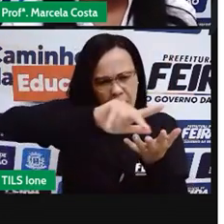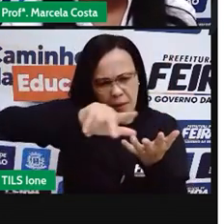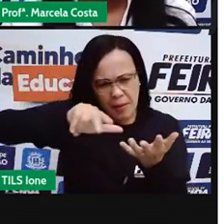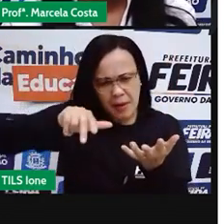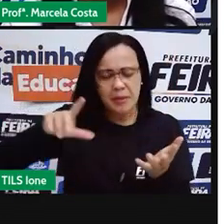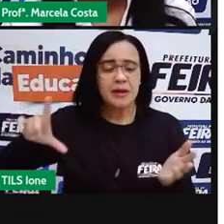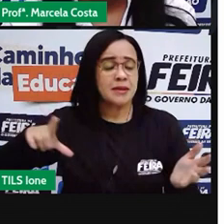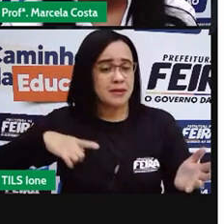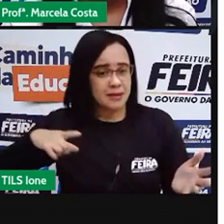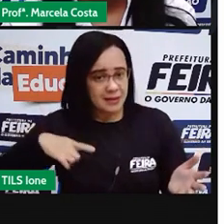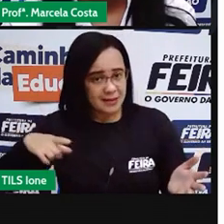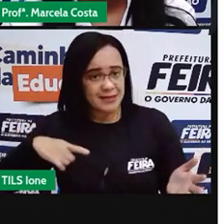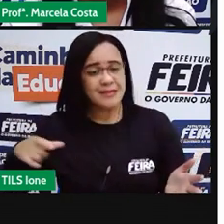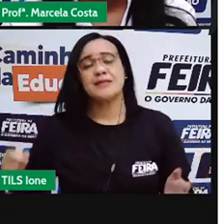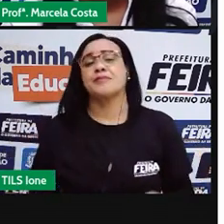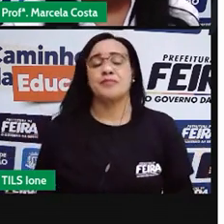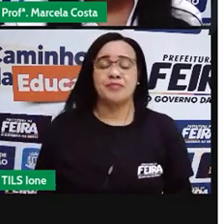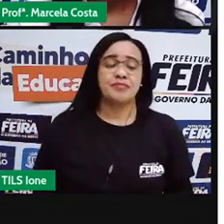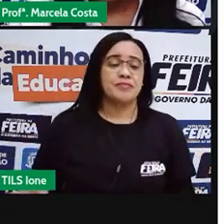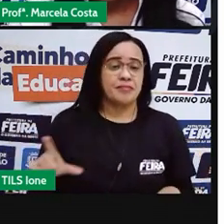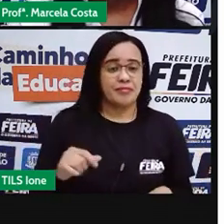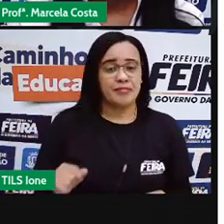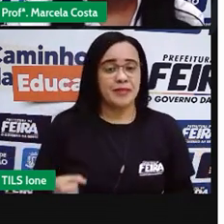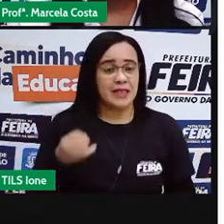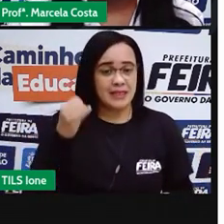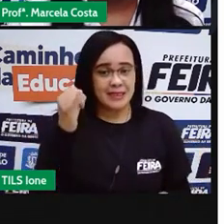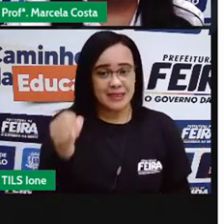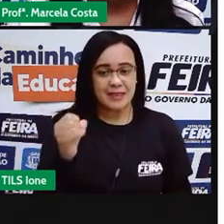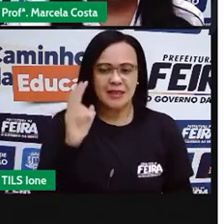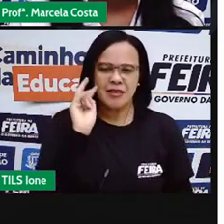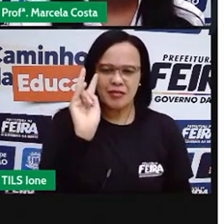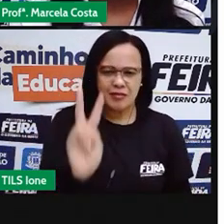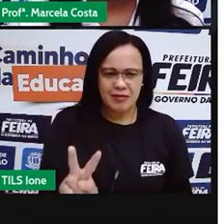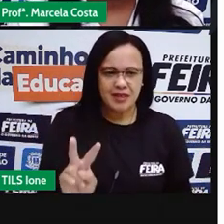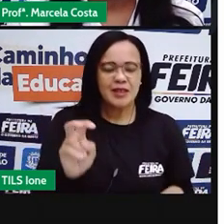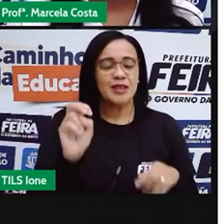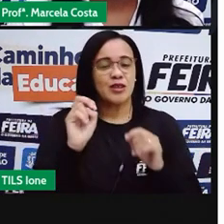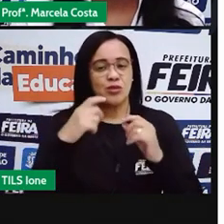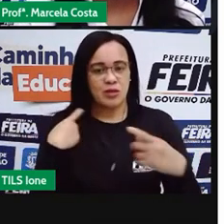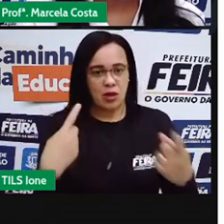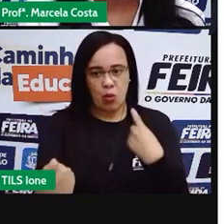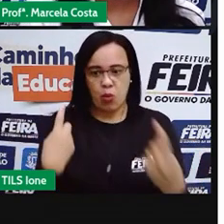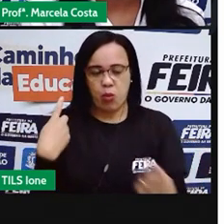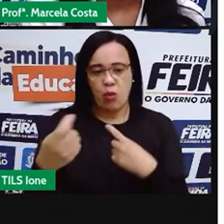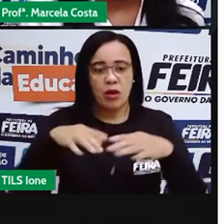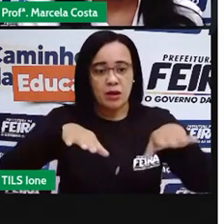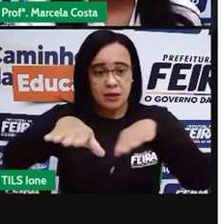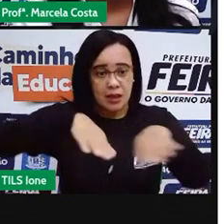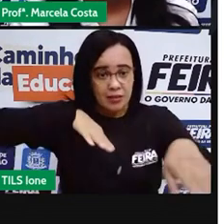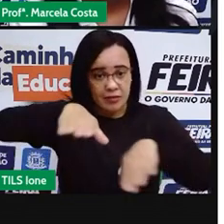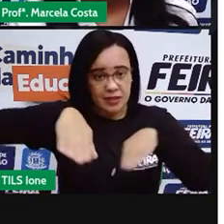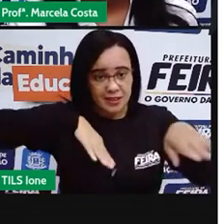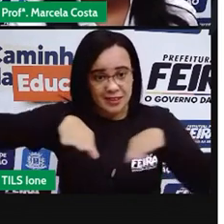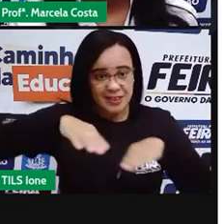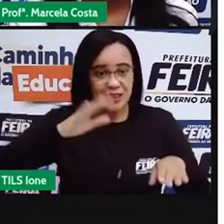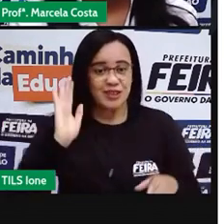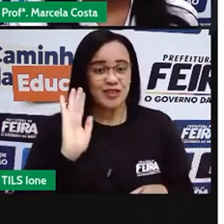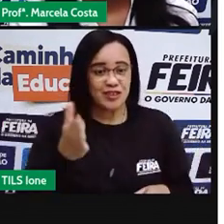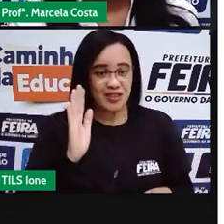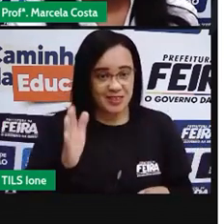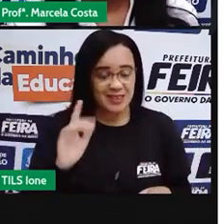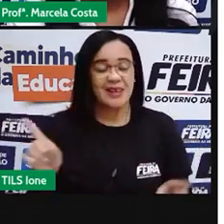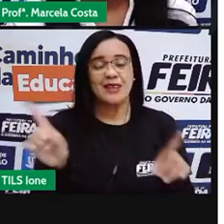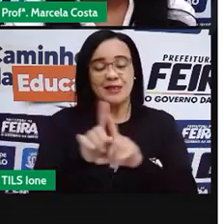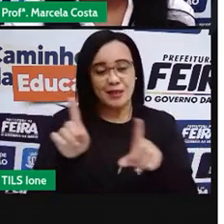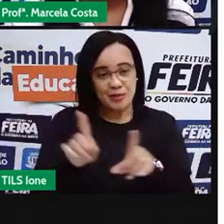espécies diferentes. Se você já passou por ali ou por outra avenida, como a Avenida Maria Quitéria,